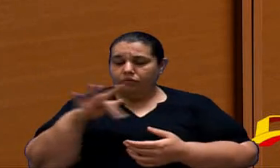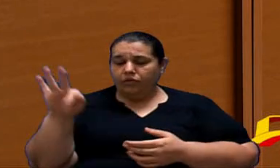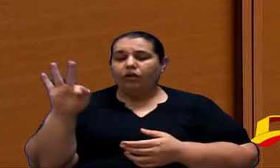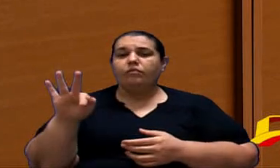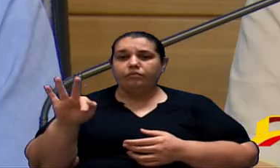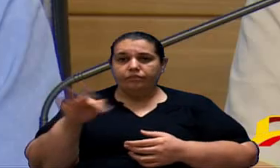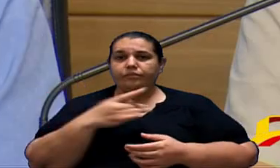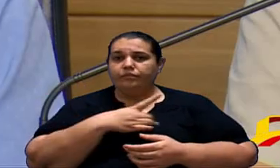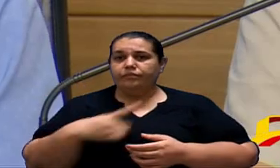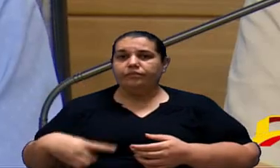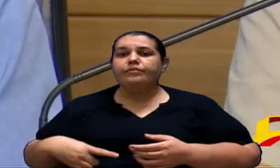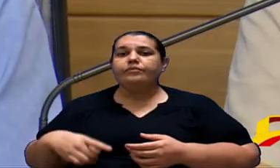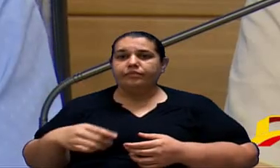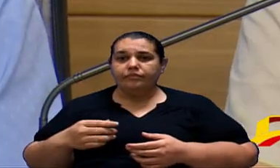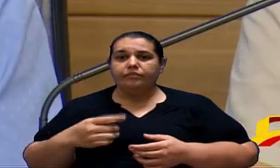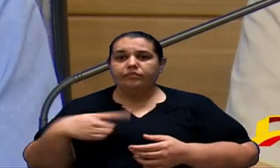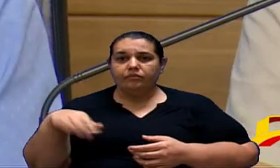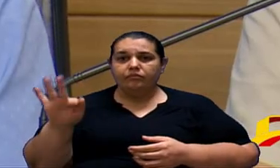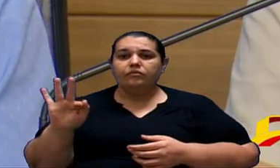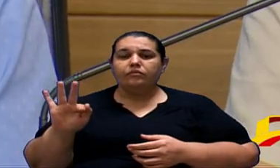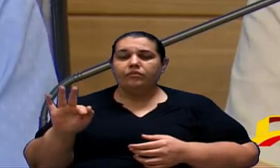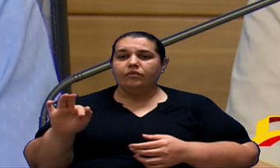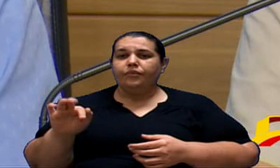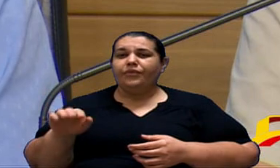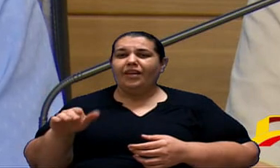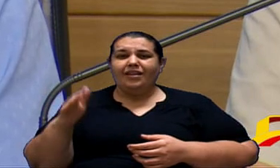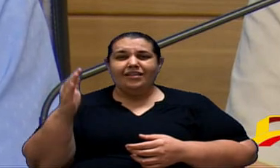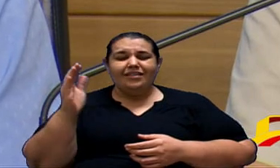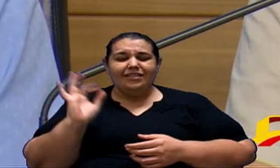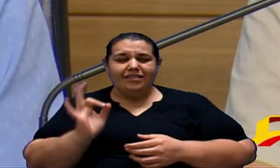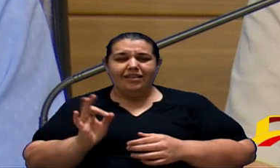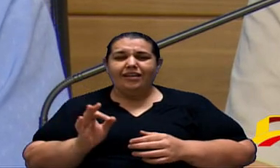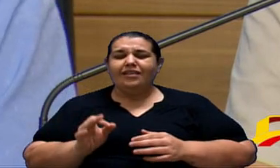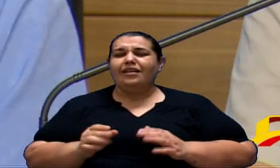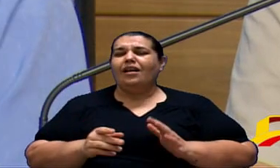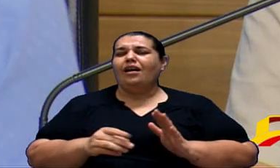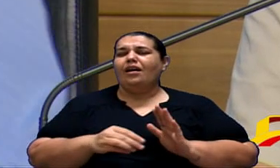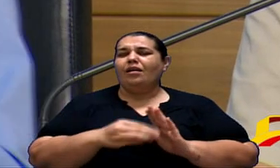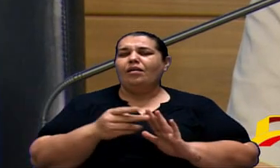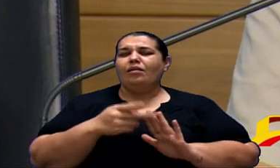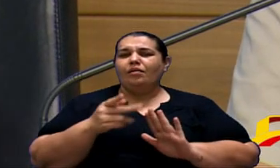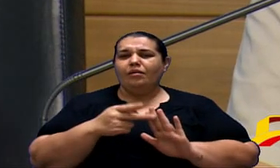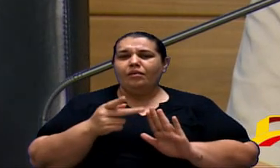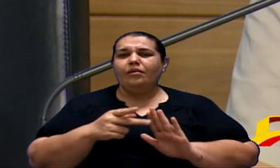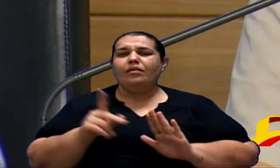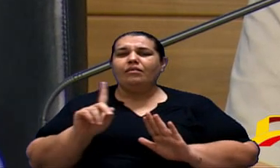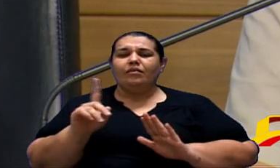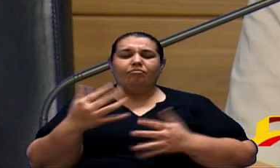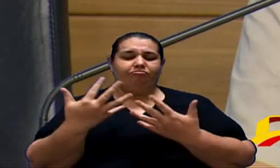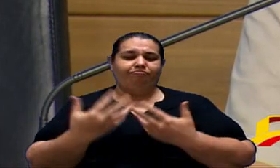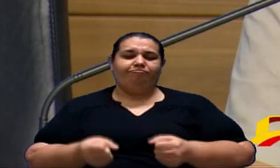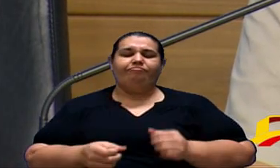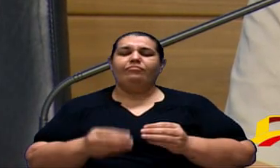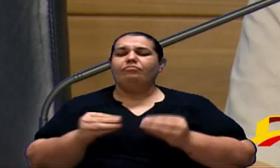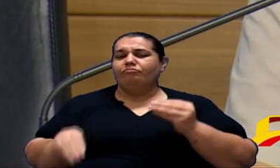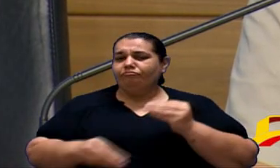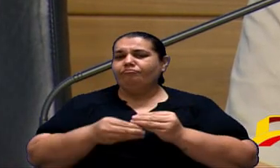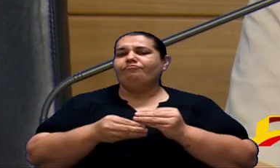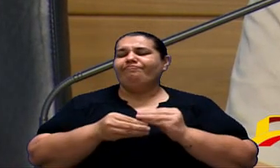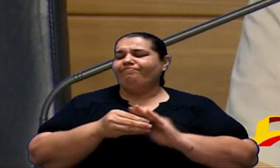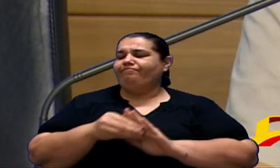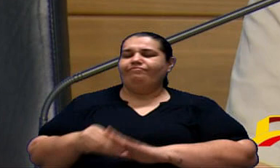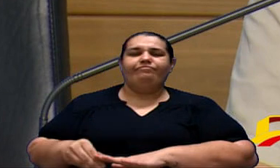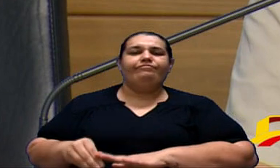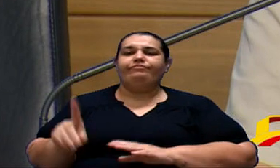que esse projeto do Kim será rejeitado no Congresso Nacional e que a bancada do